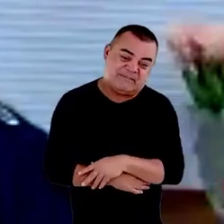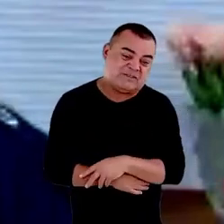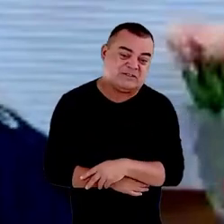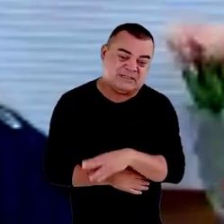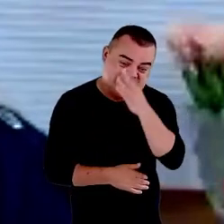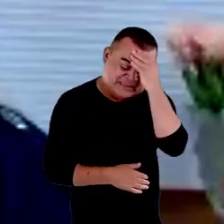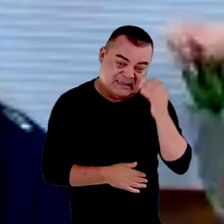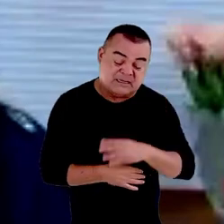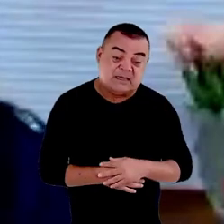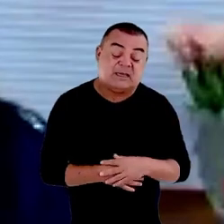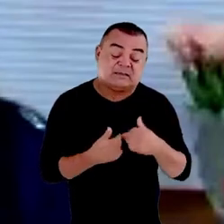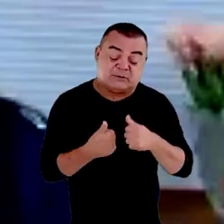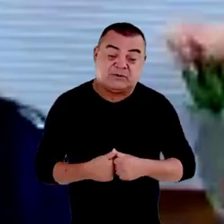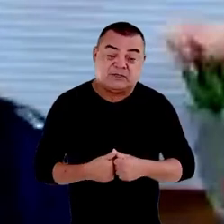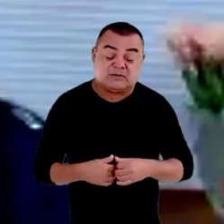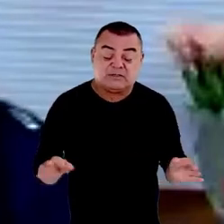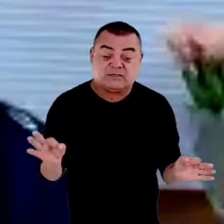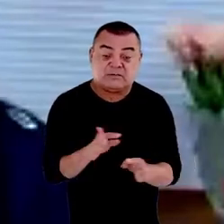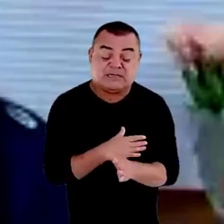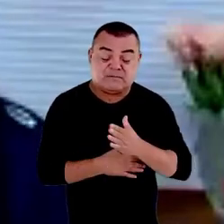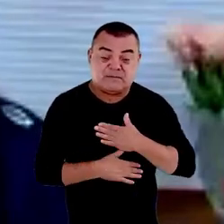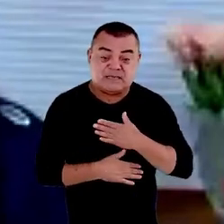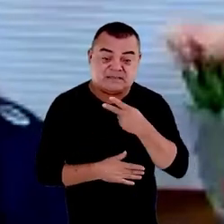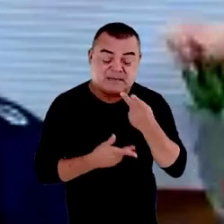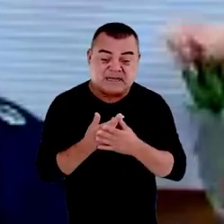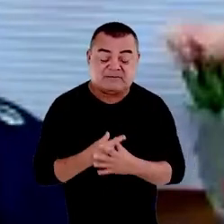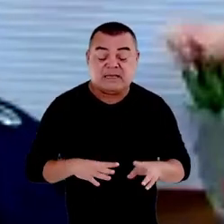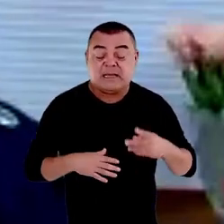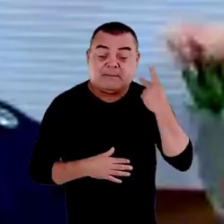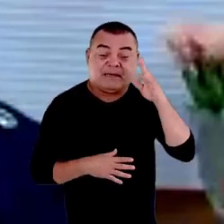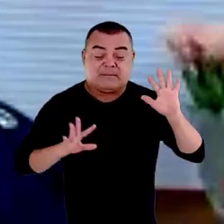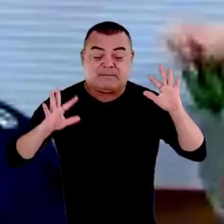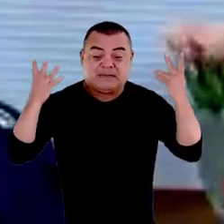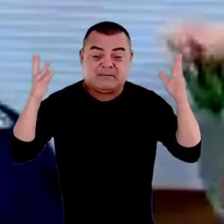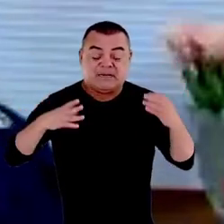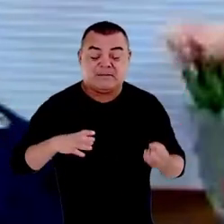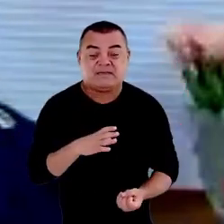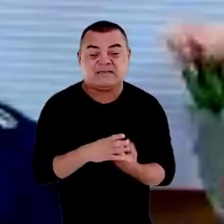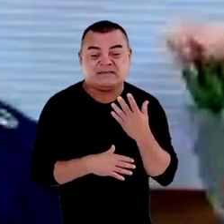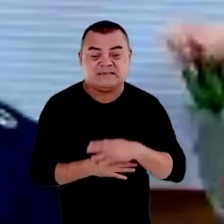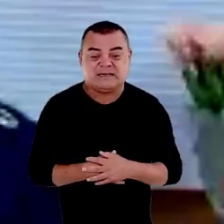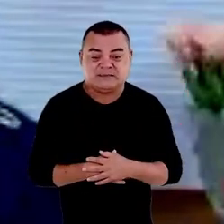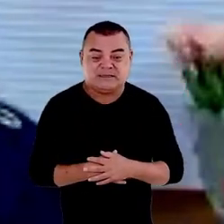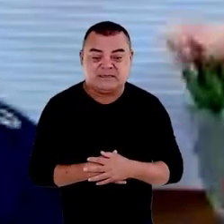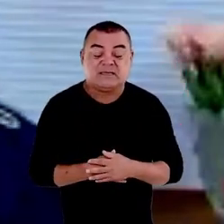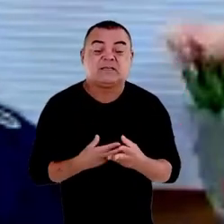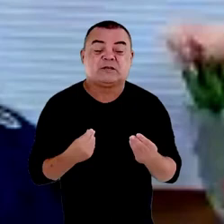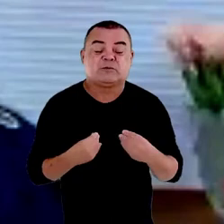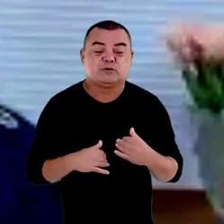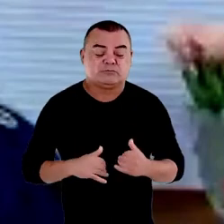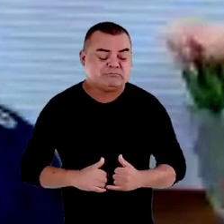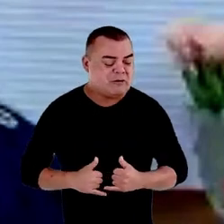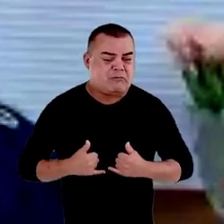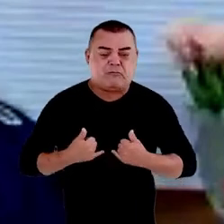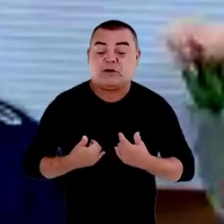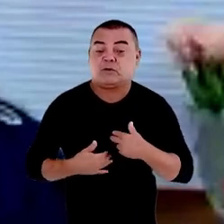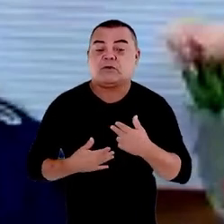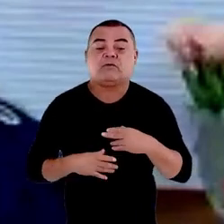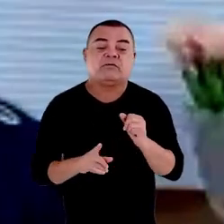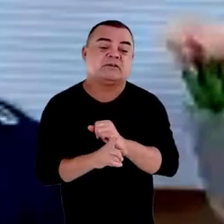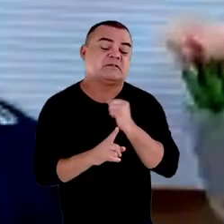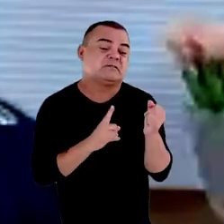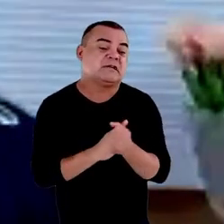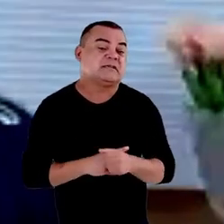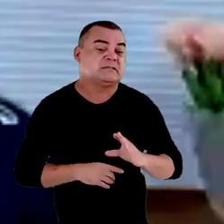aqui o encerramento de minhas palavras realmente para parabenizar a iniciativa que muito me orgulha quando eu vejo a sociedade